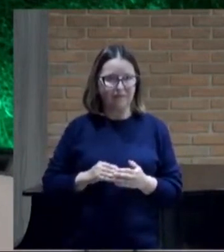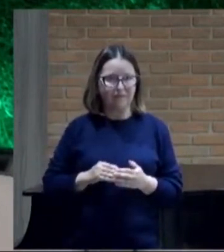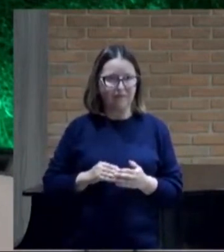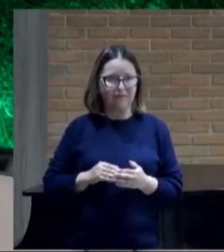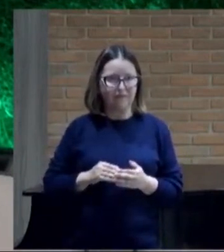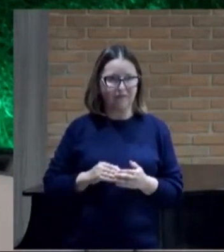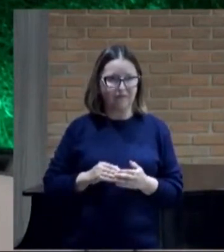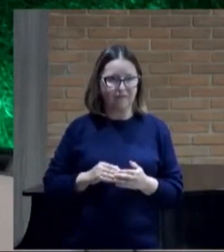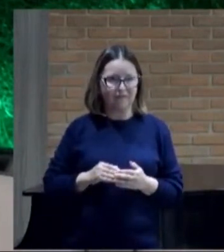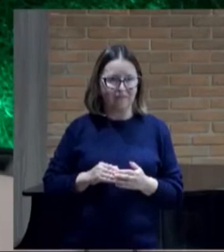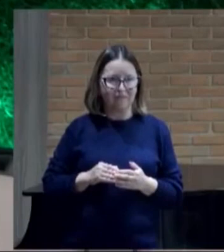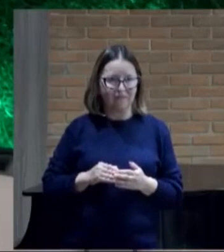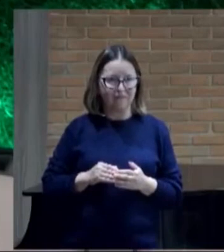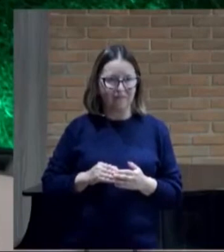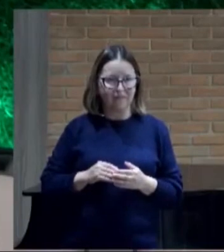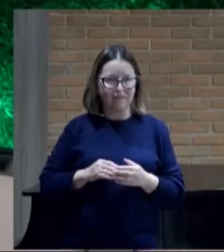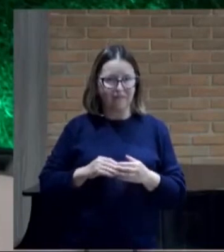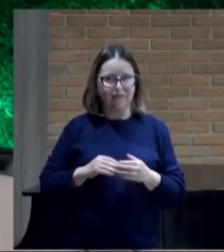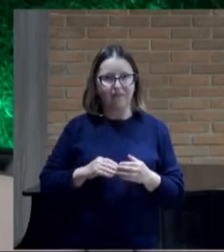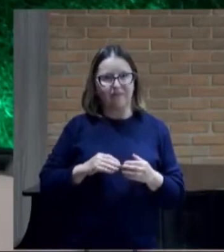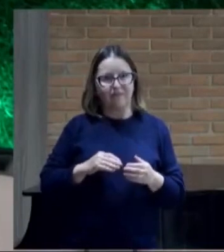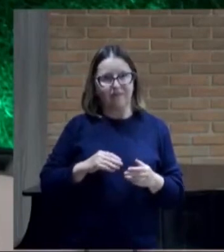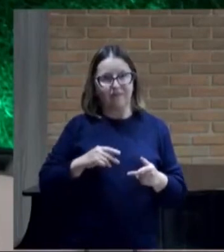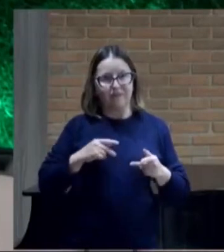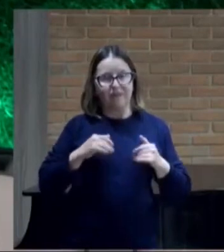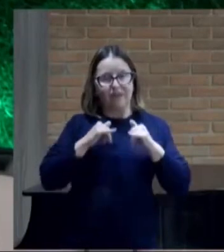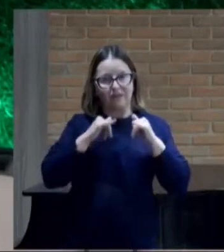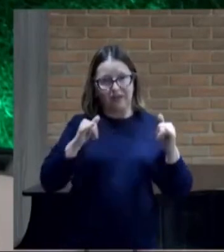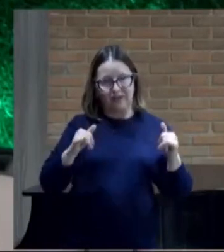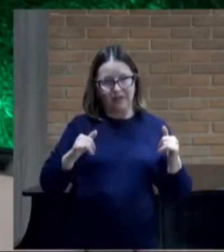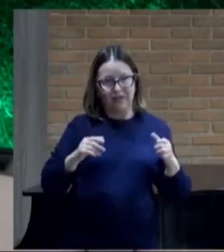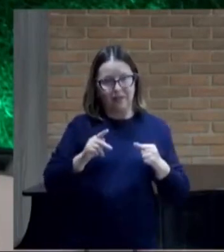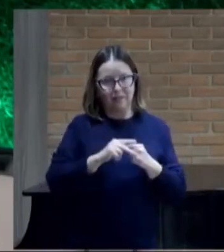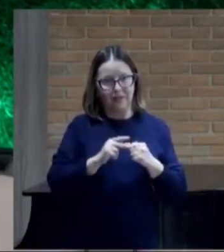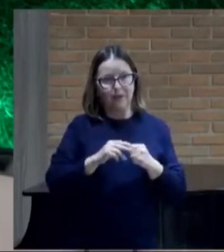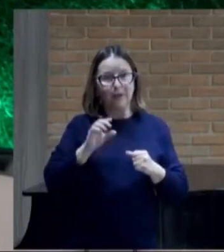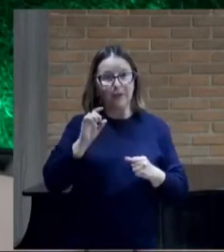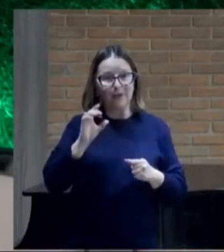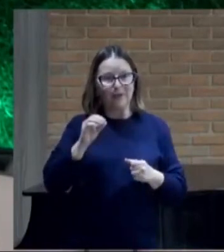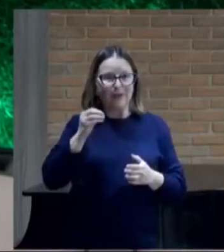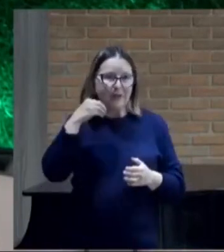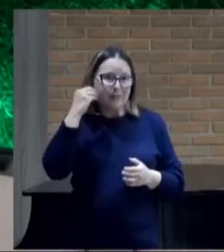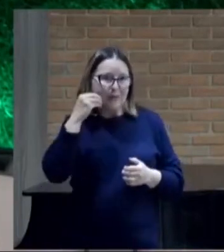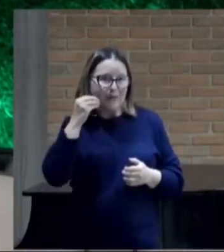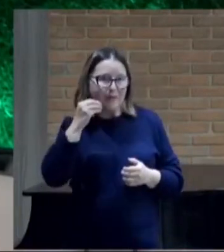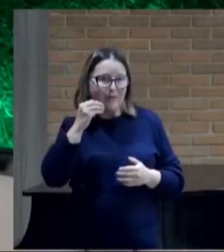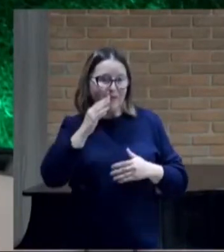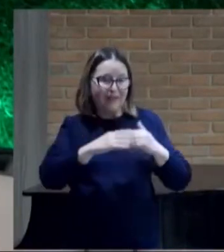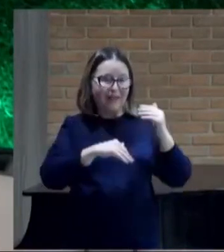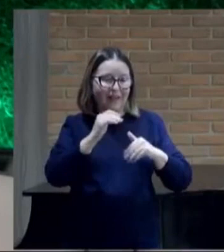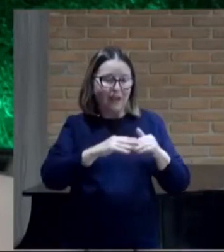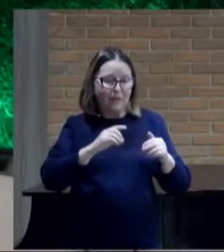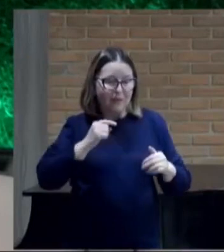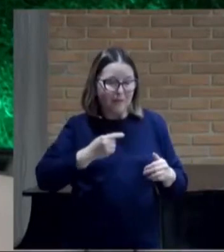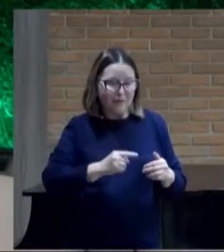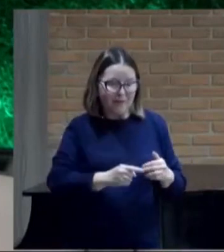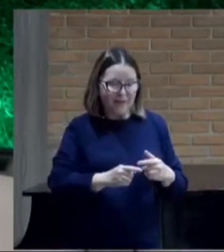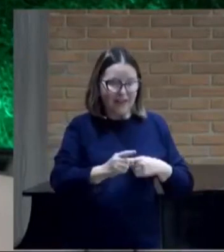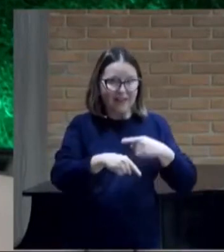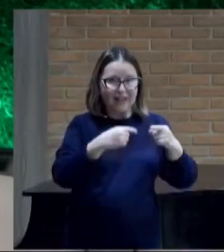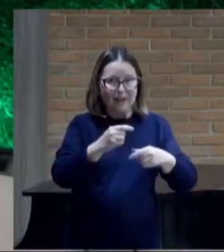Uma obra profunda Depois da ressurreição De Jesus Cristo Ele tinha